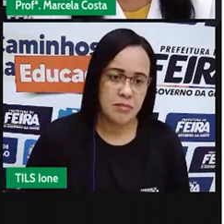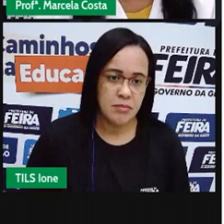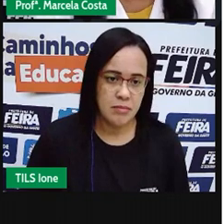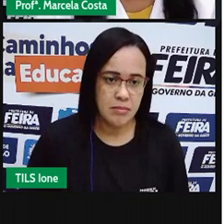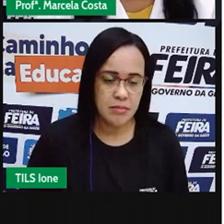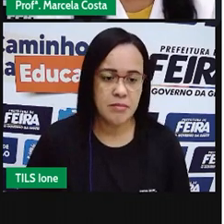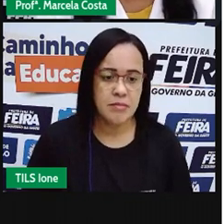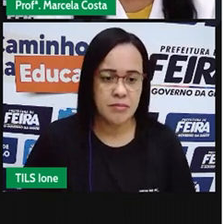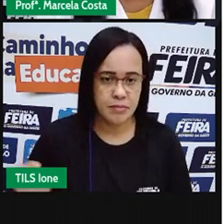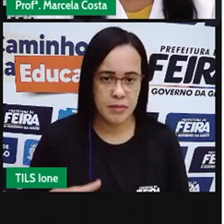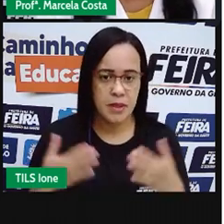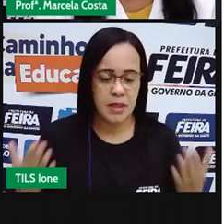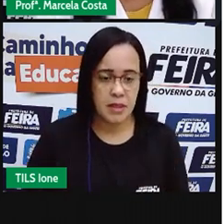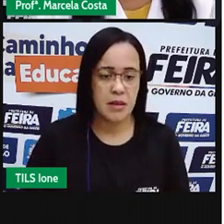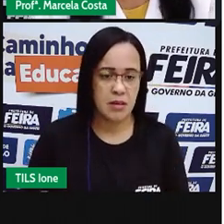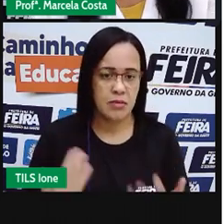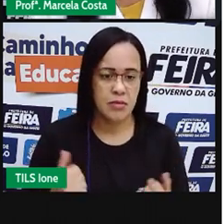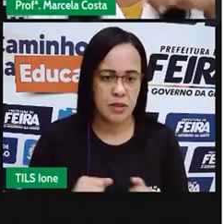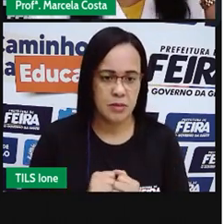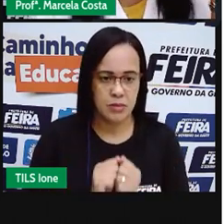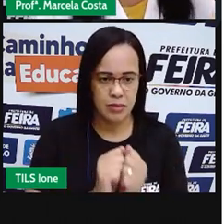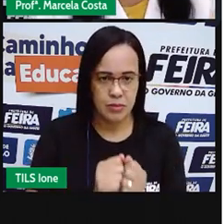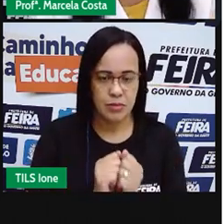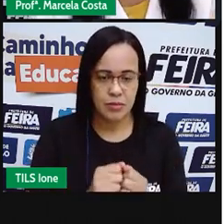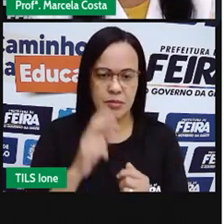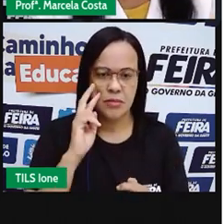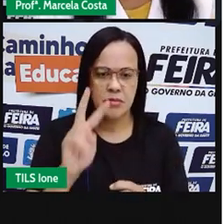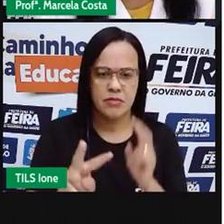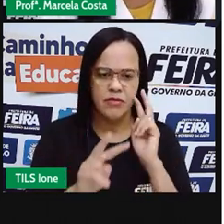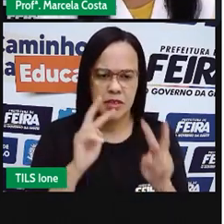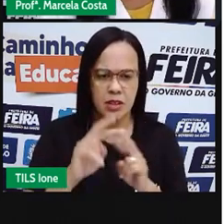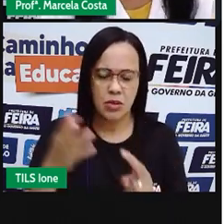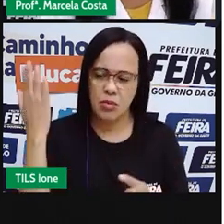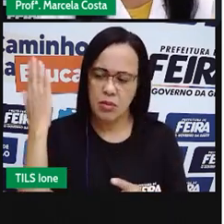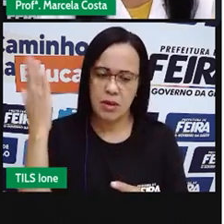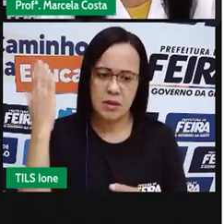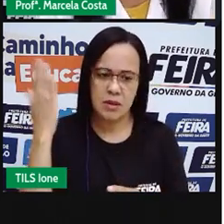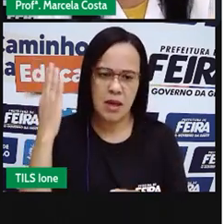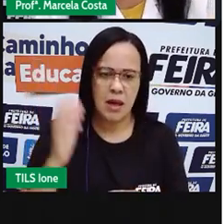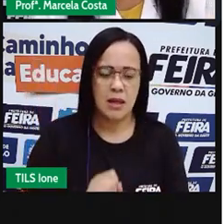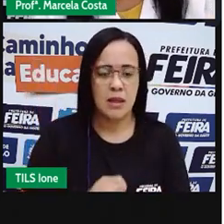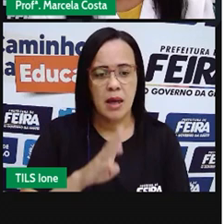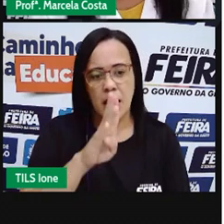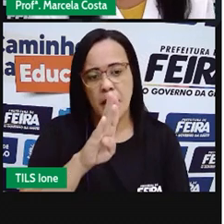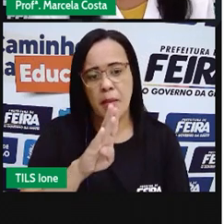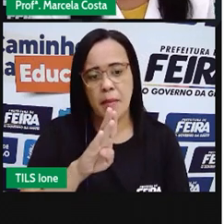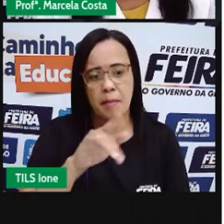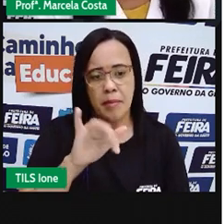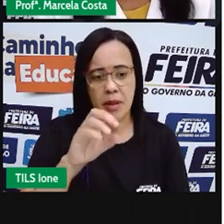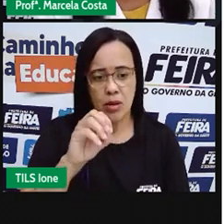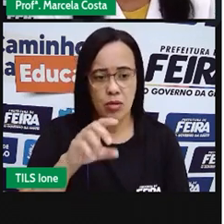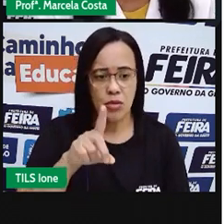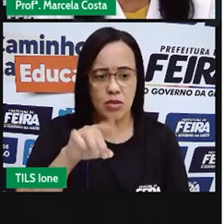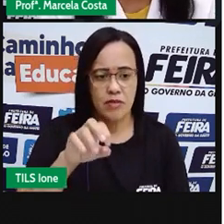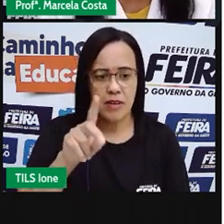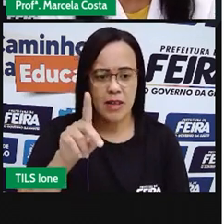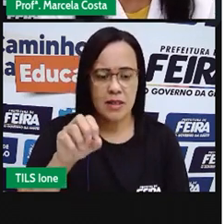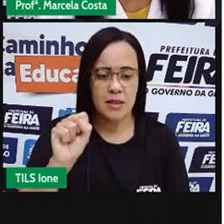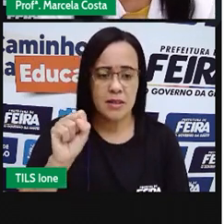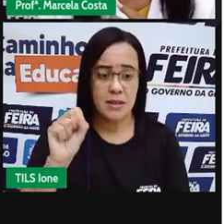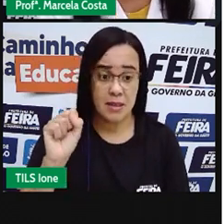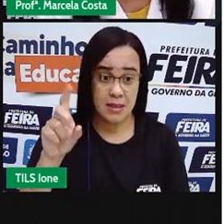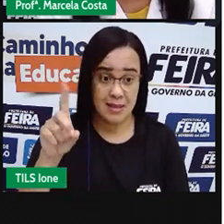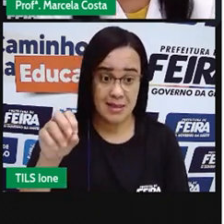Então, vamos lá. A gente já viu na aula passada que esse livro de avestruz da zebra, ele